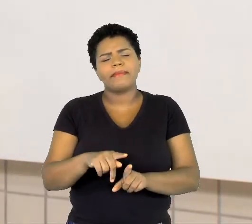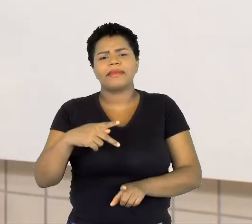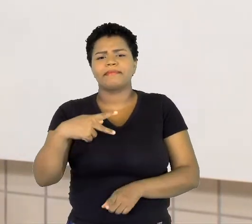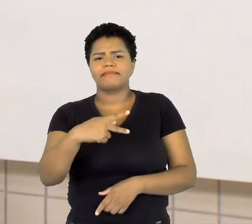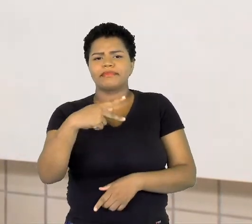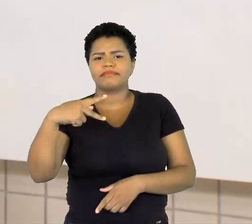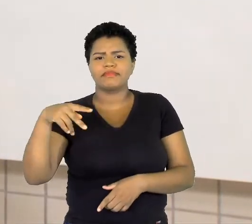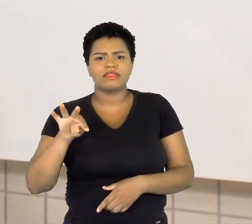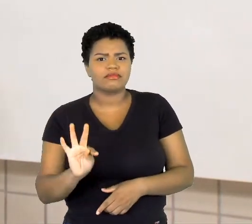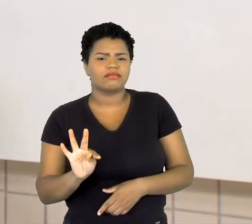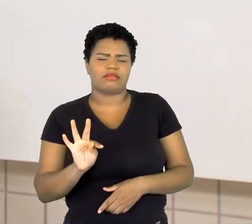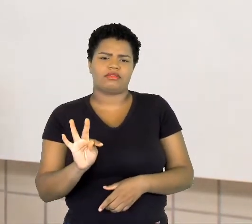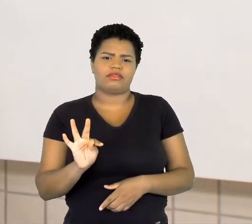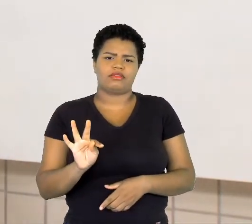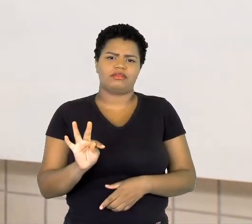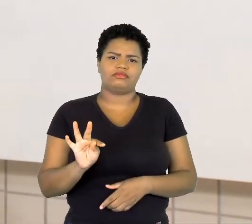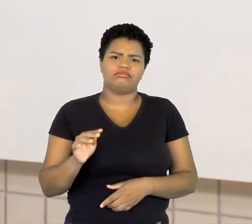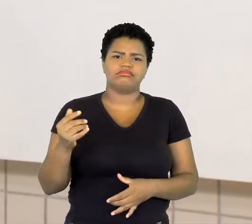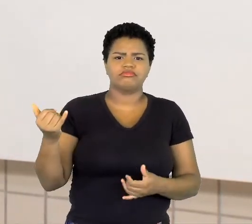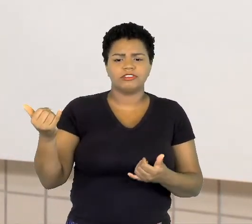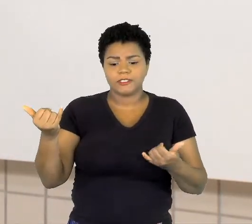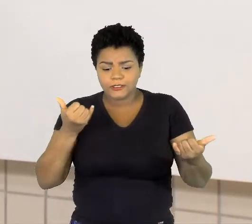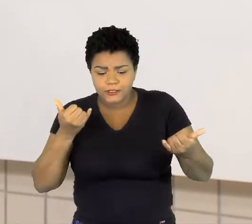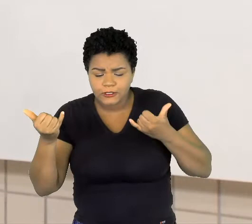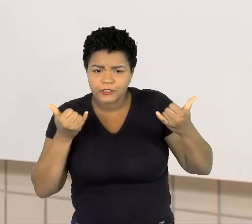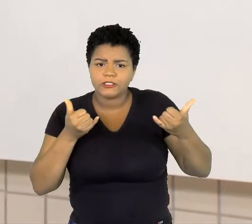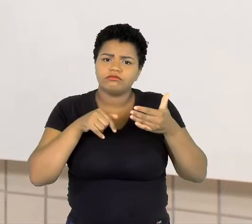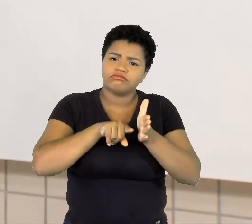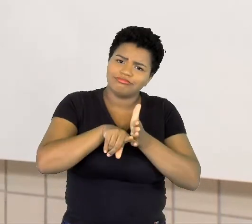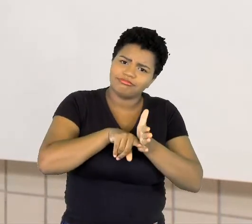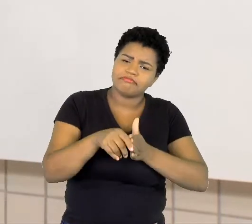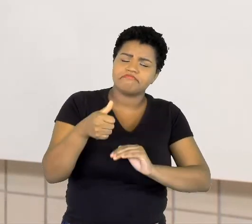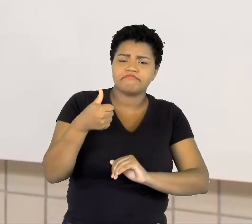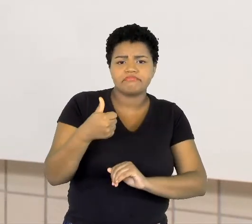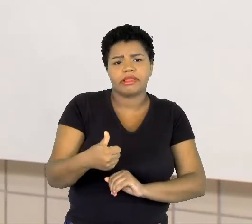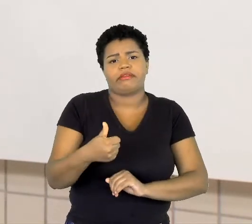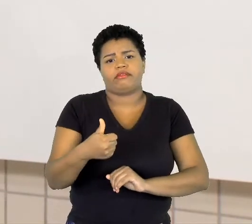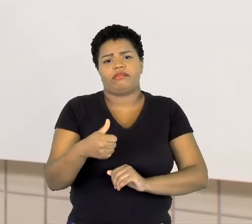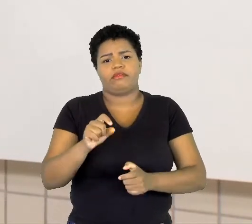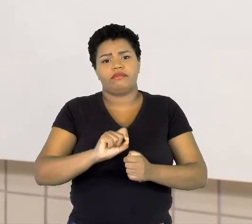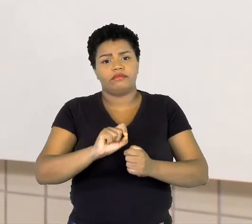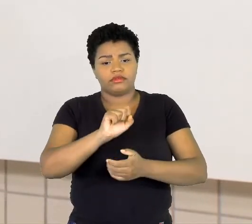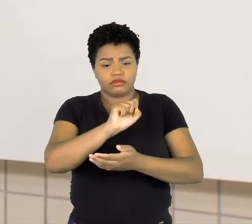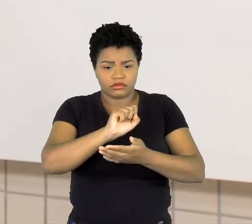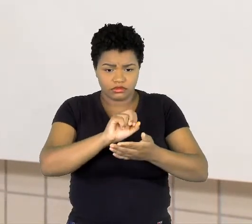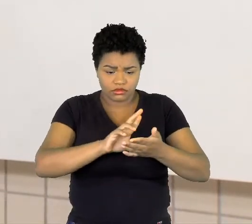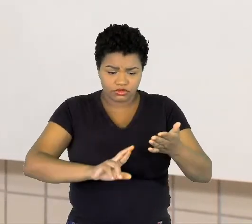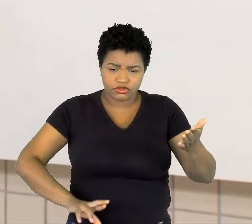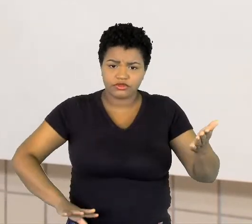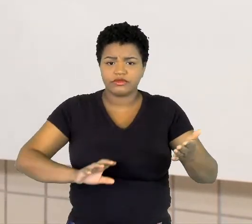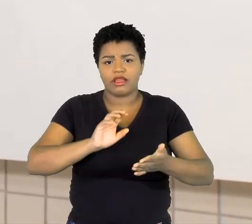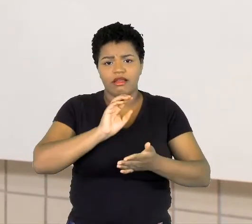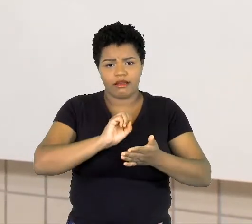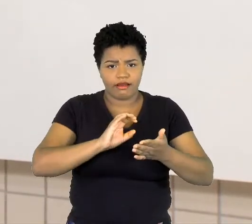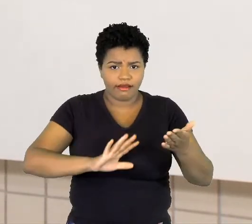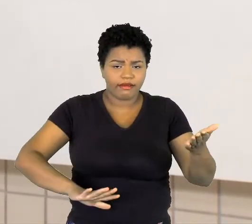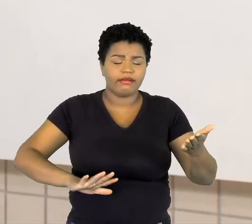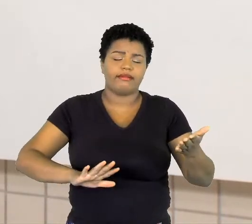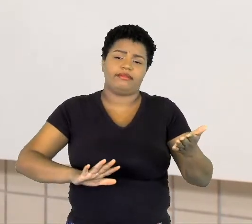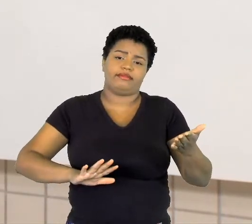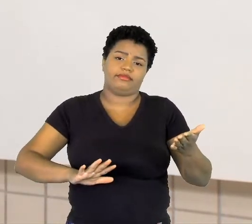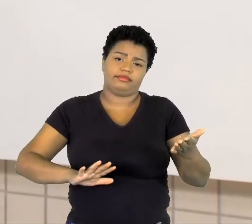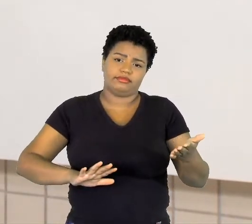concilie, se informe, pesquise muito bem, faça suas atividades. As atividades que estão